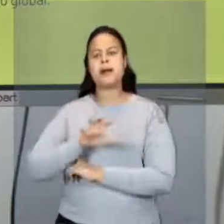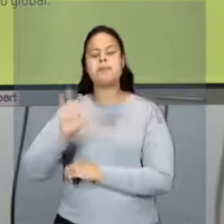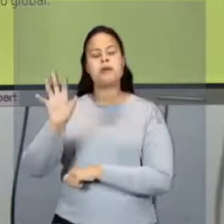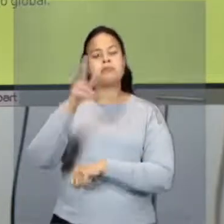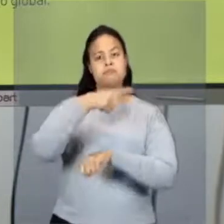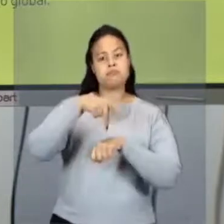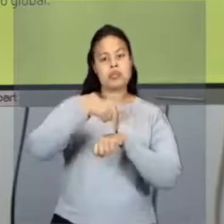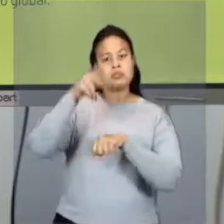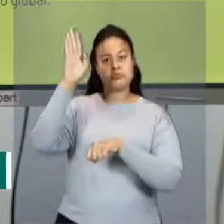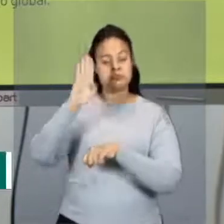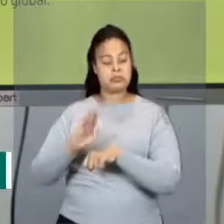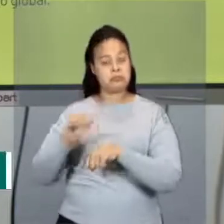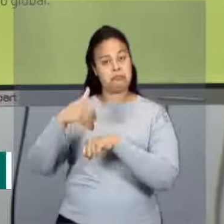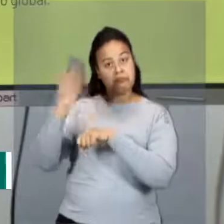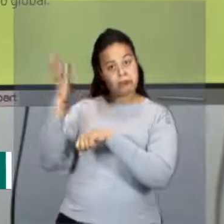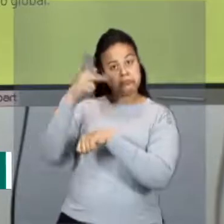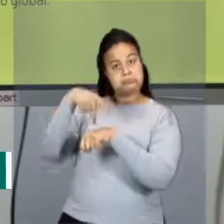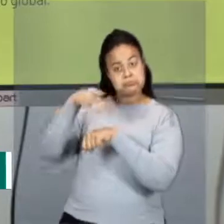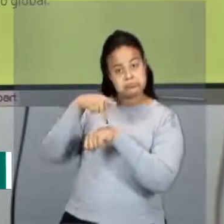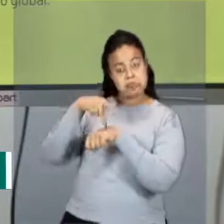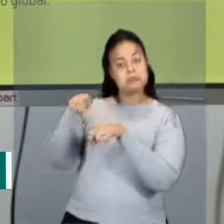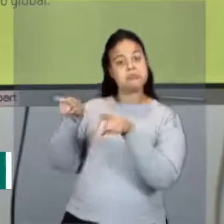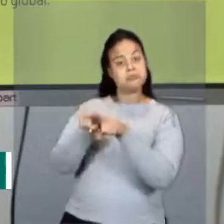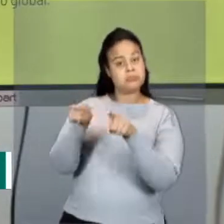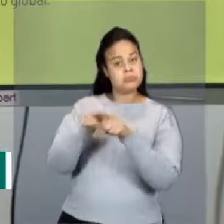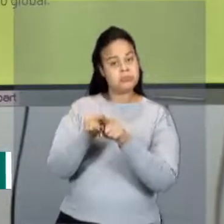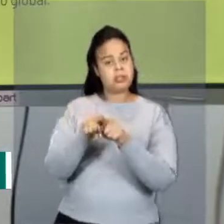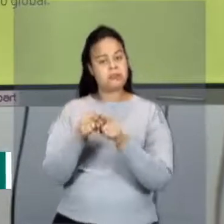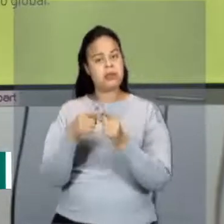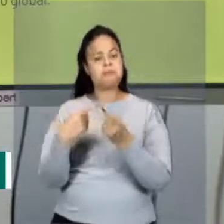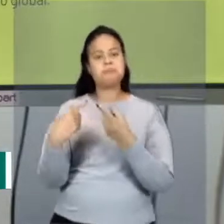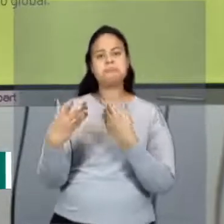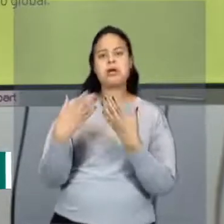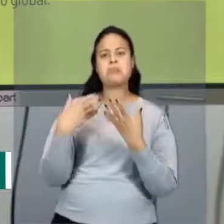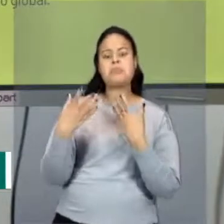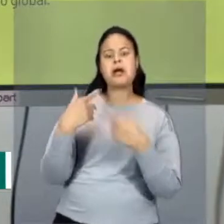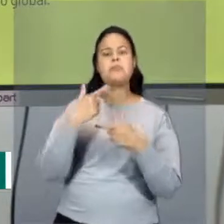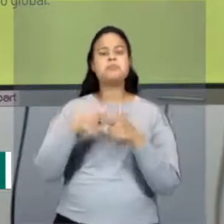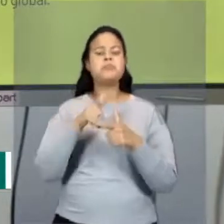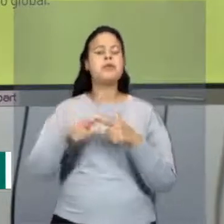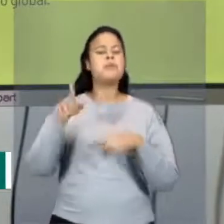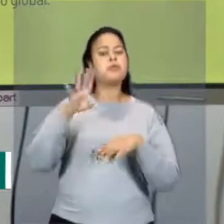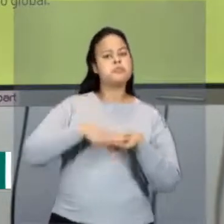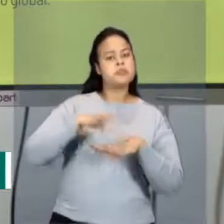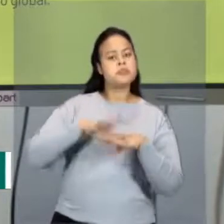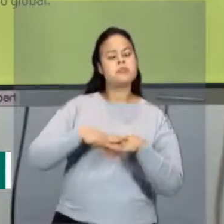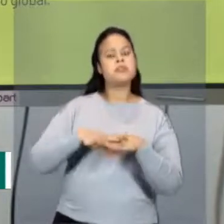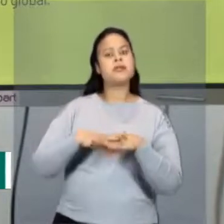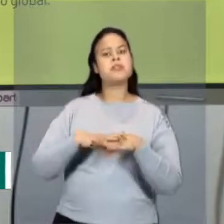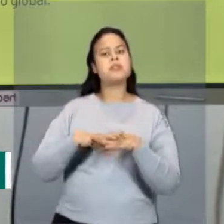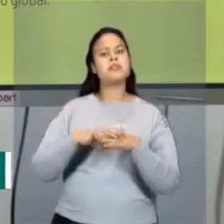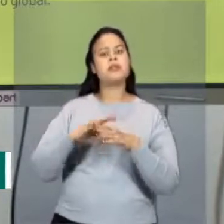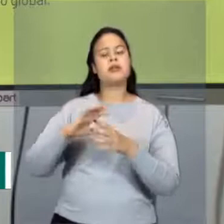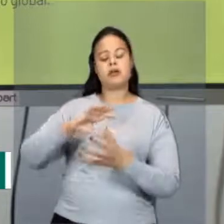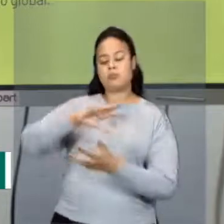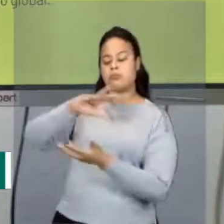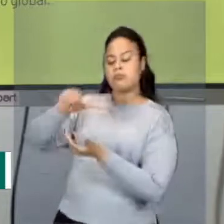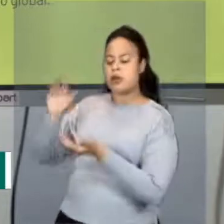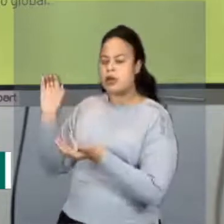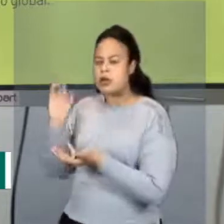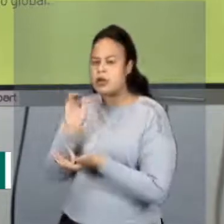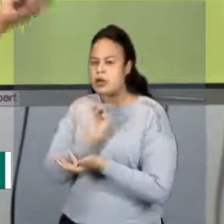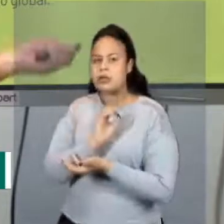ou no exterior, ou ainda em discussões que envolvam problemas relacionados ao aquecimento global.